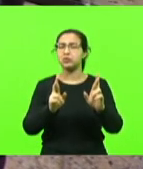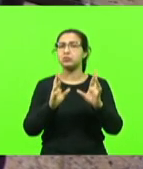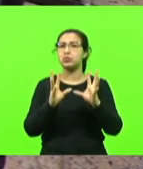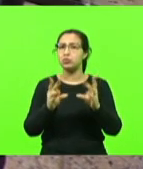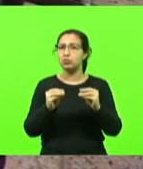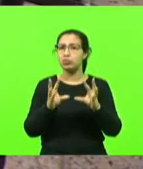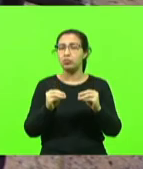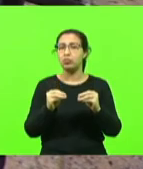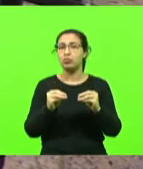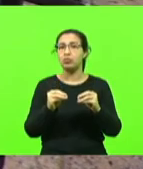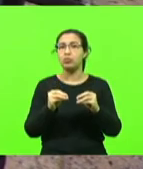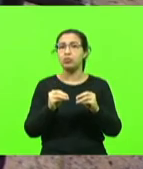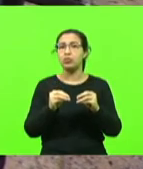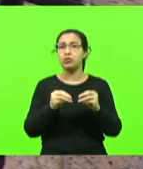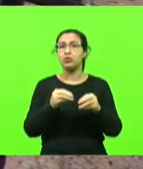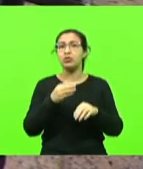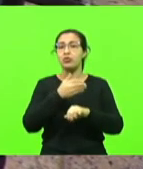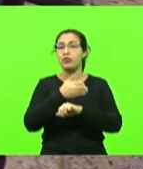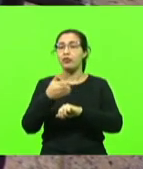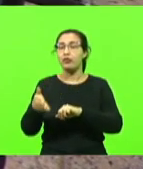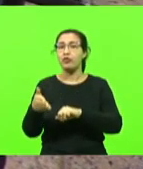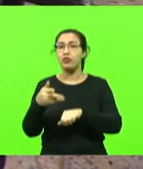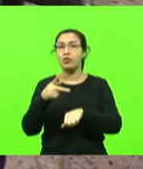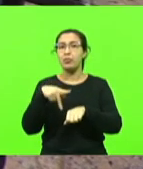morou em 13 países, fala 5 idiomas,